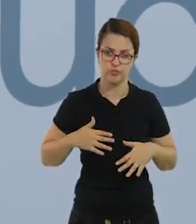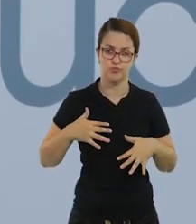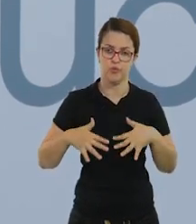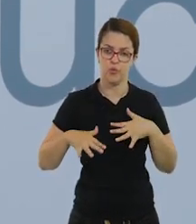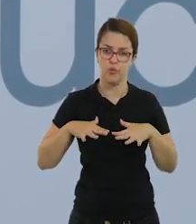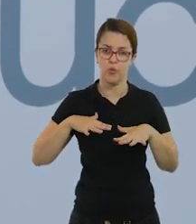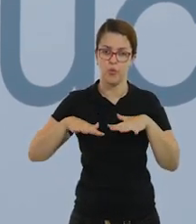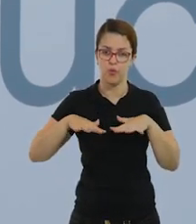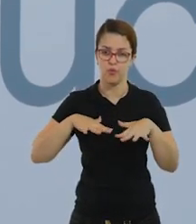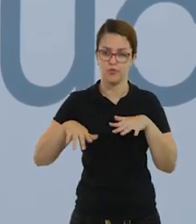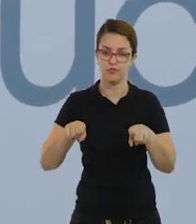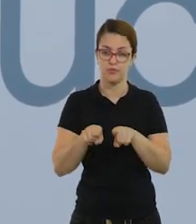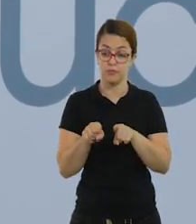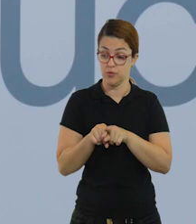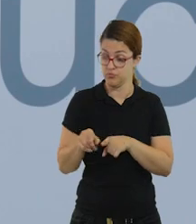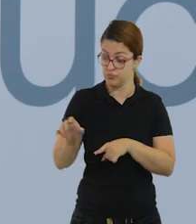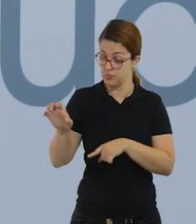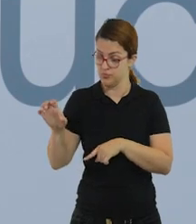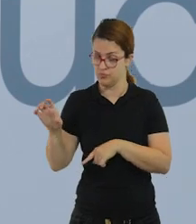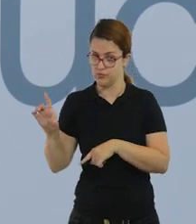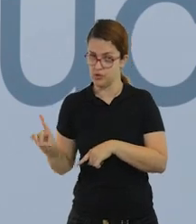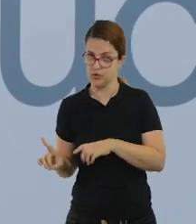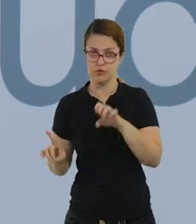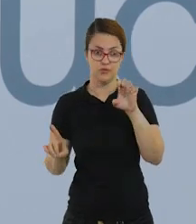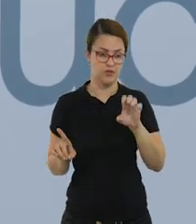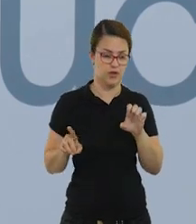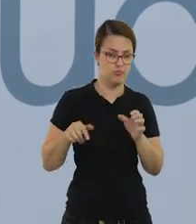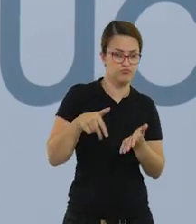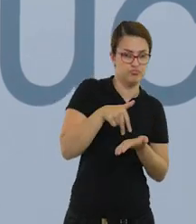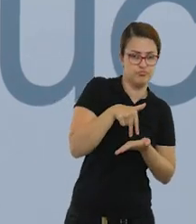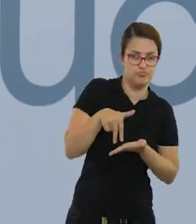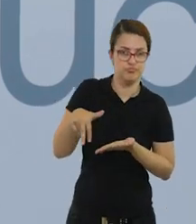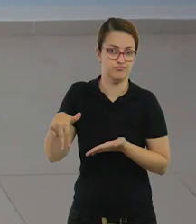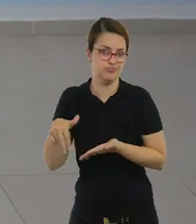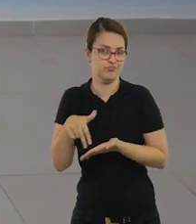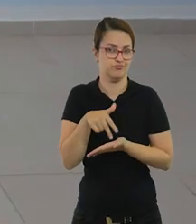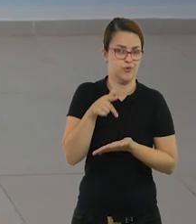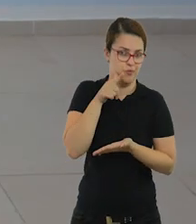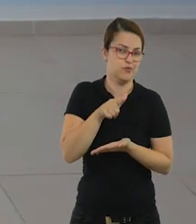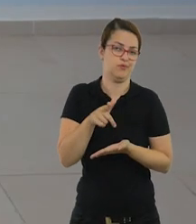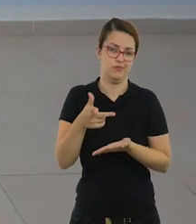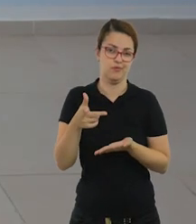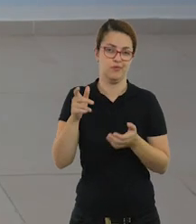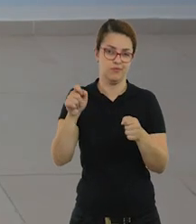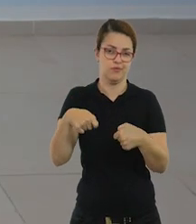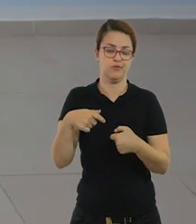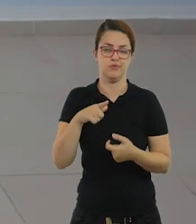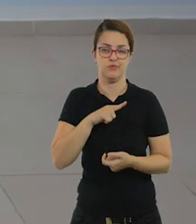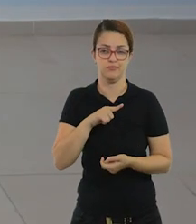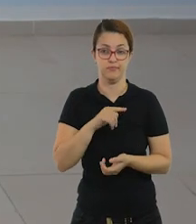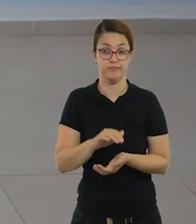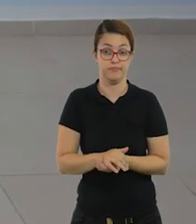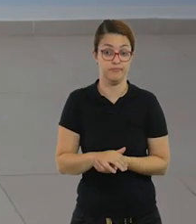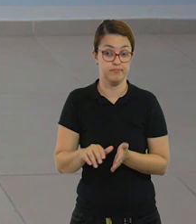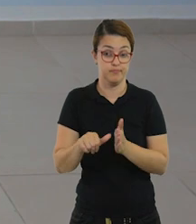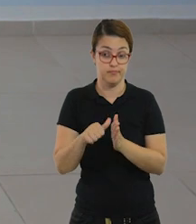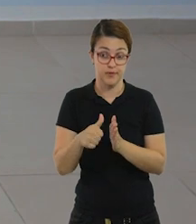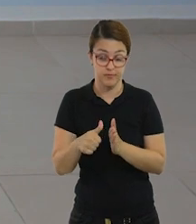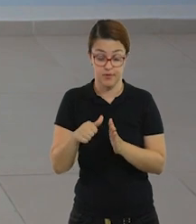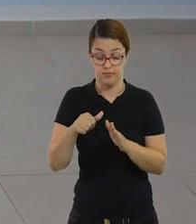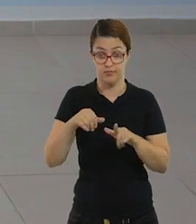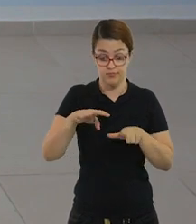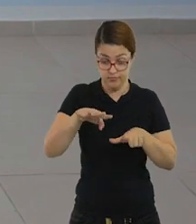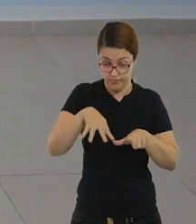também a lateralidade que ela vai precisar ter conforme a brincadeira vai avançando. Bom, primeiro nós vamos montar a